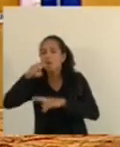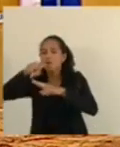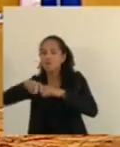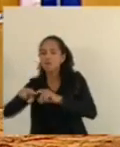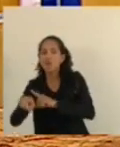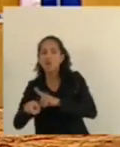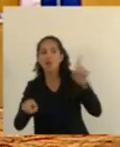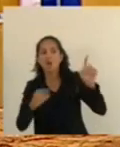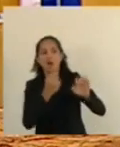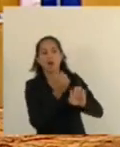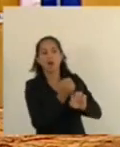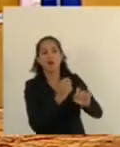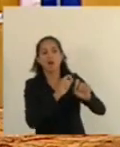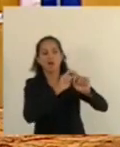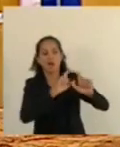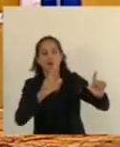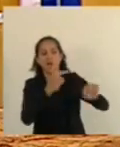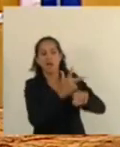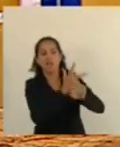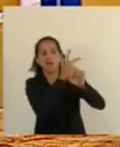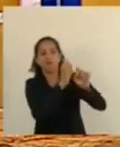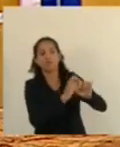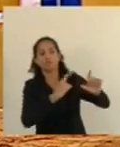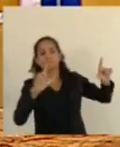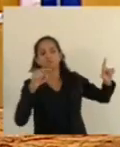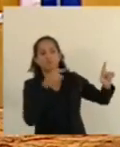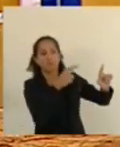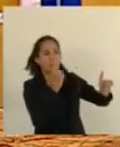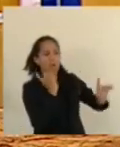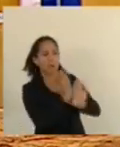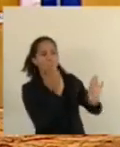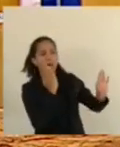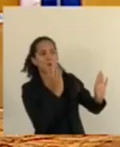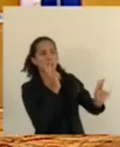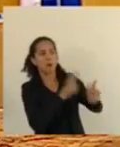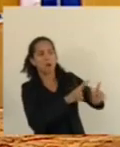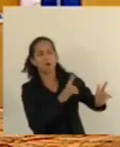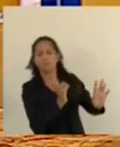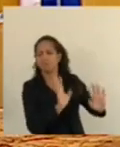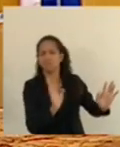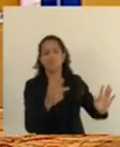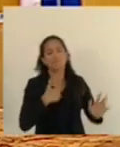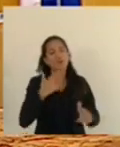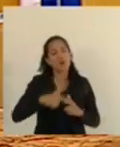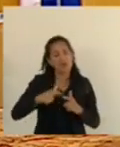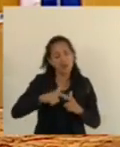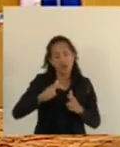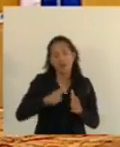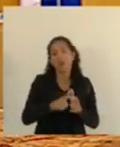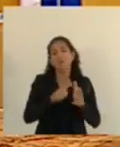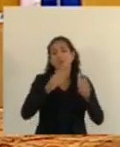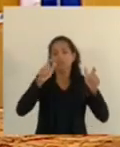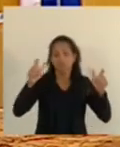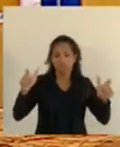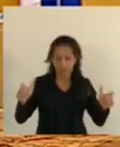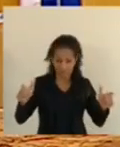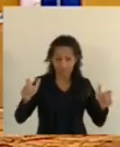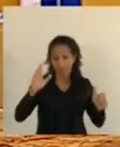um flagrante de Aracruz. Isso vai dar muito problema e muitos dos nossos policiais acabarão sendo